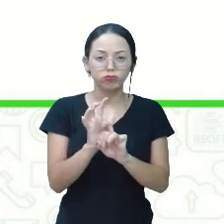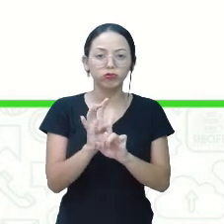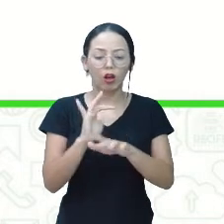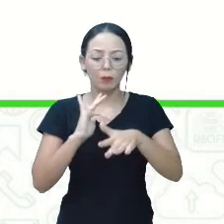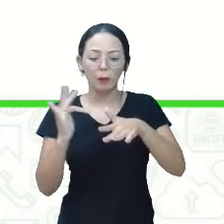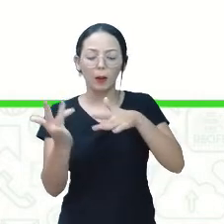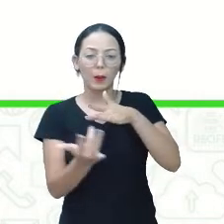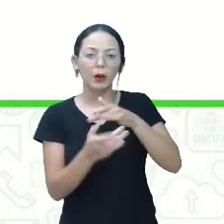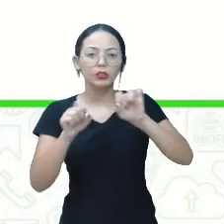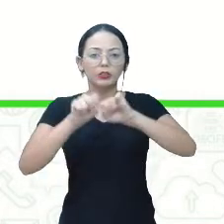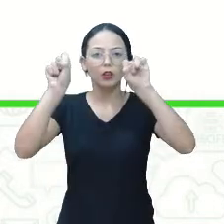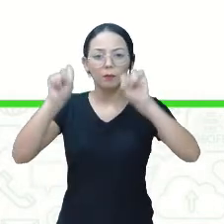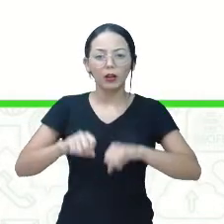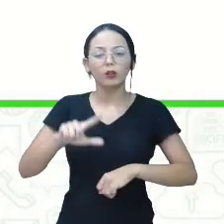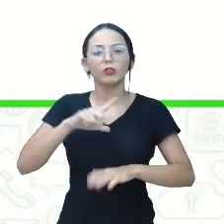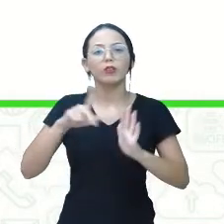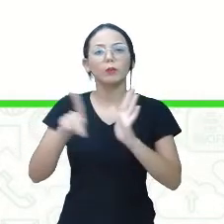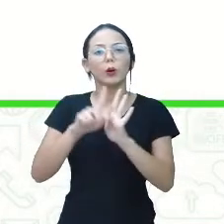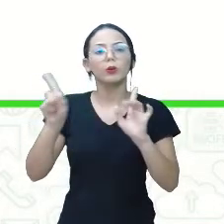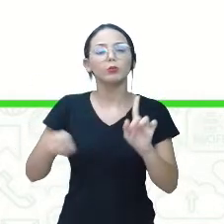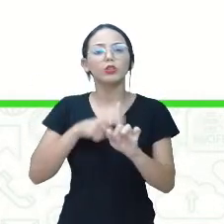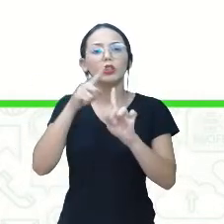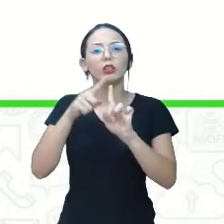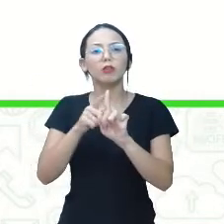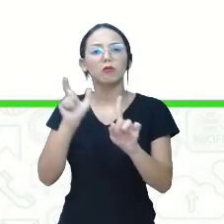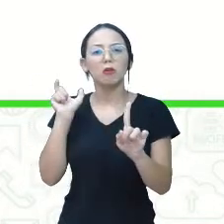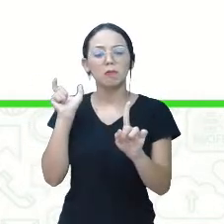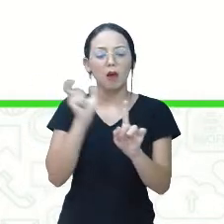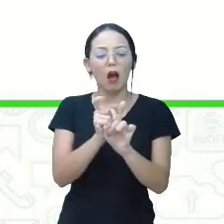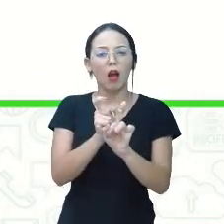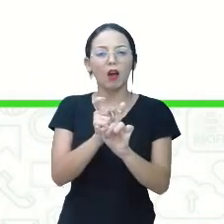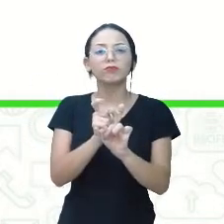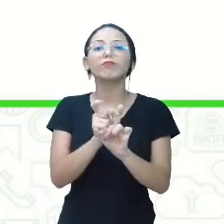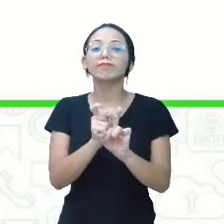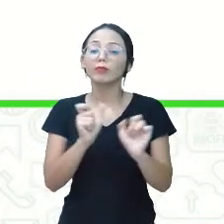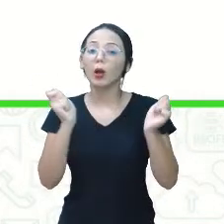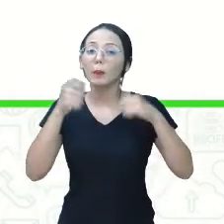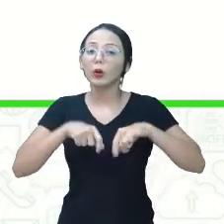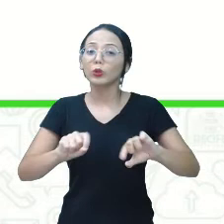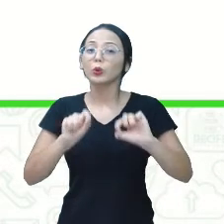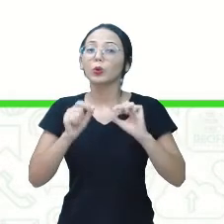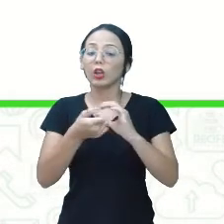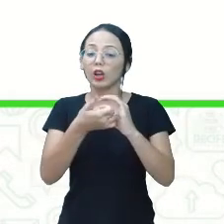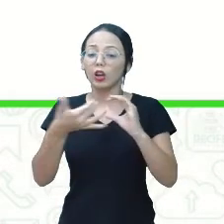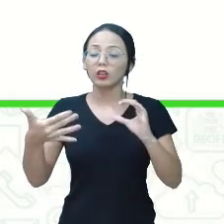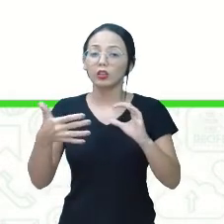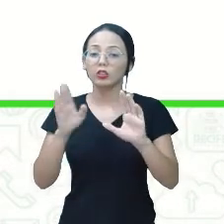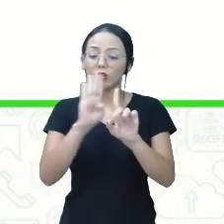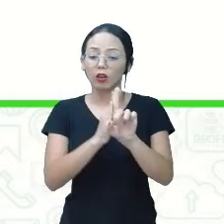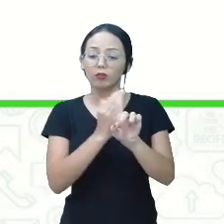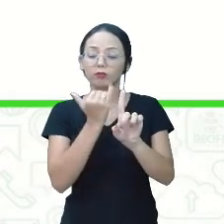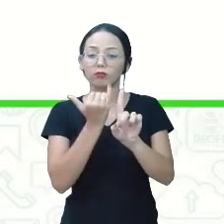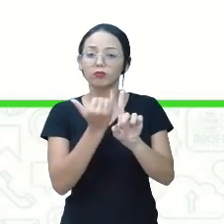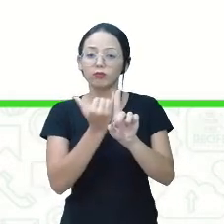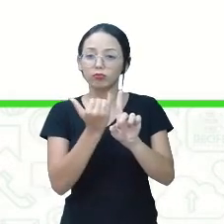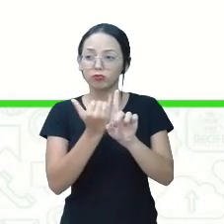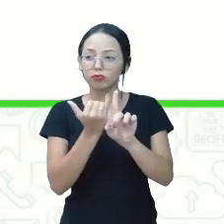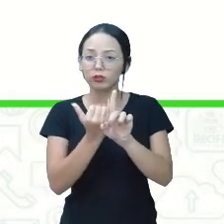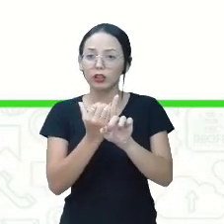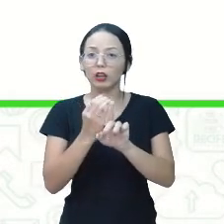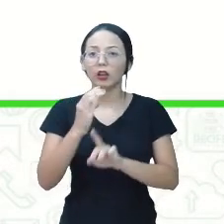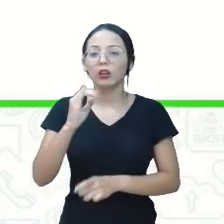sistemático e tiver o objetivo de difamar outra pessoa, pode ser caracterizado como bullying. É o